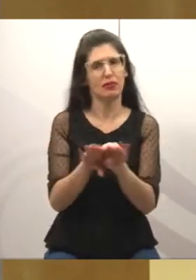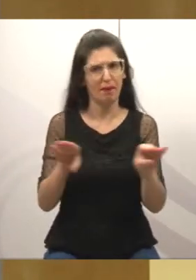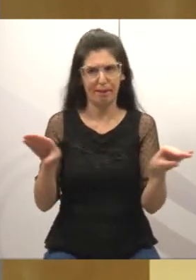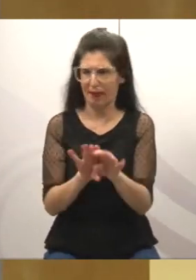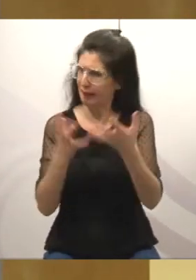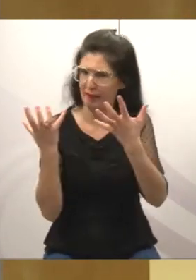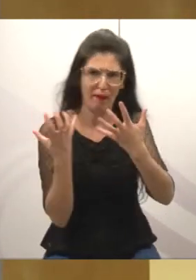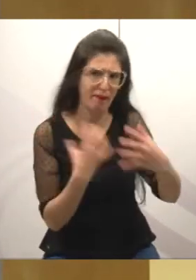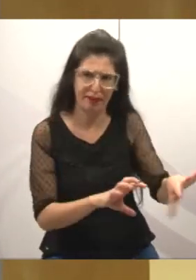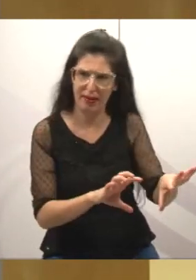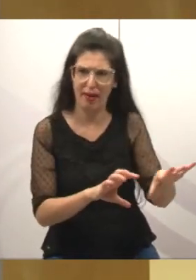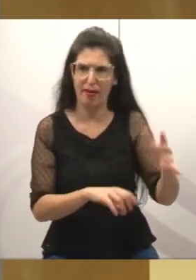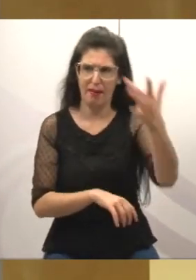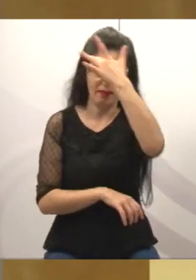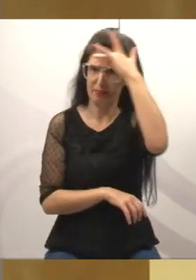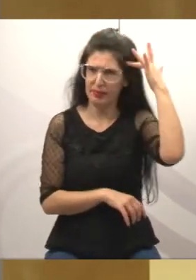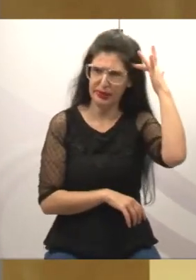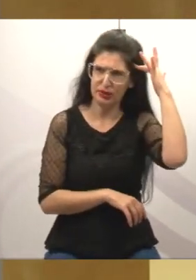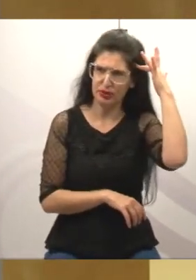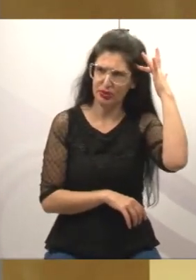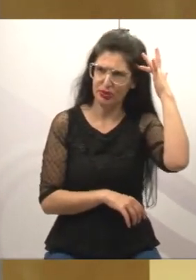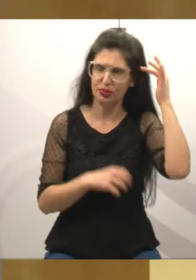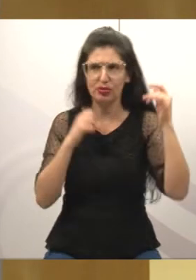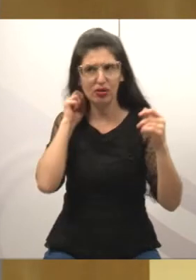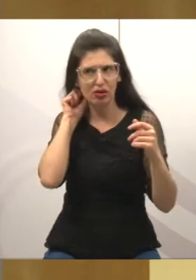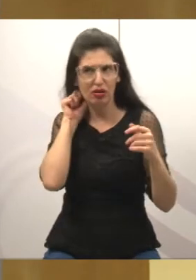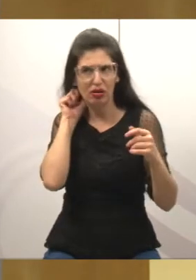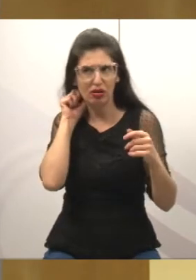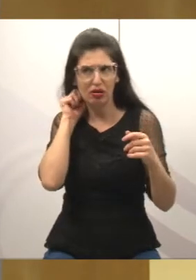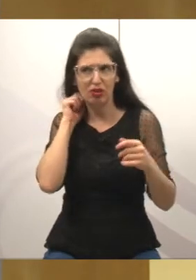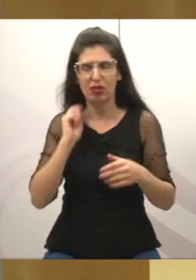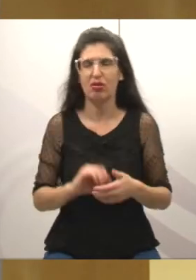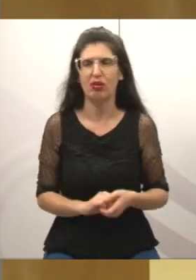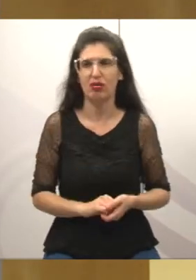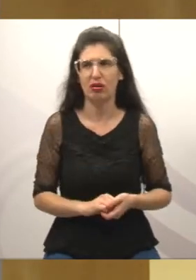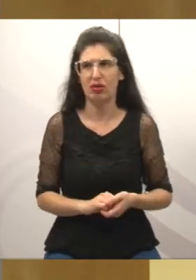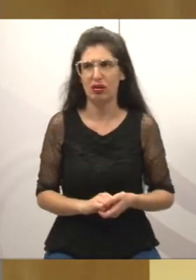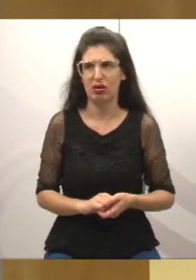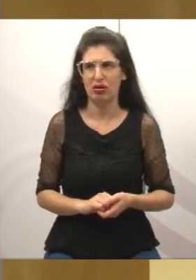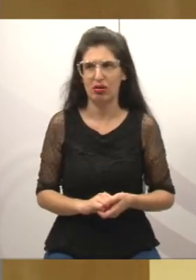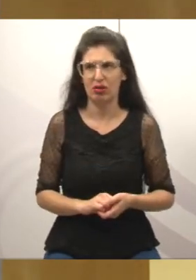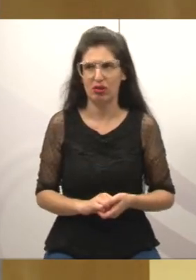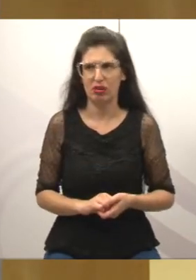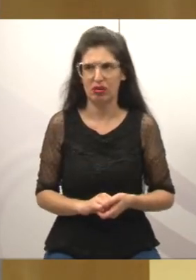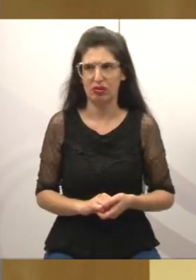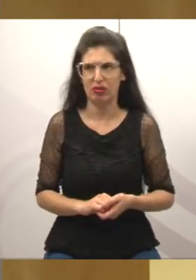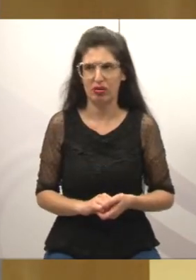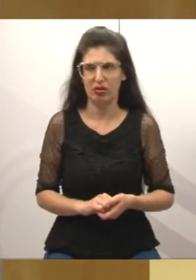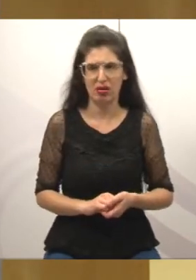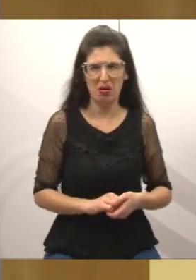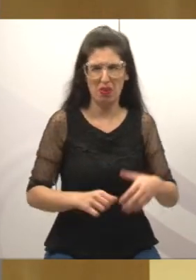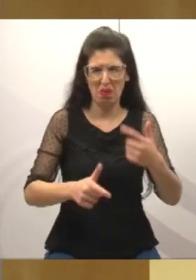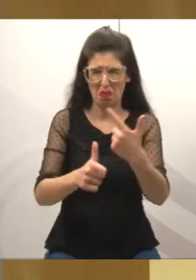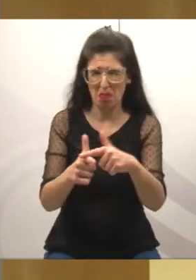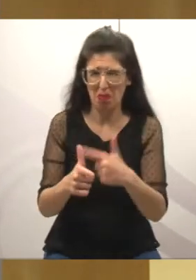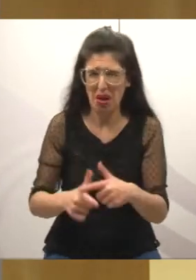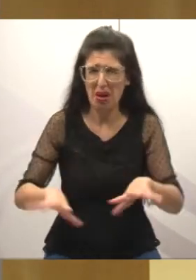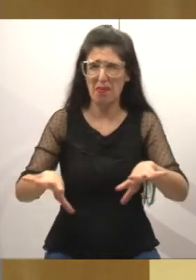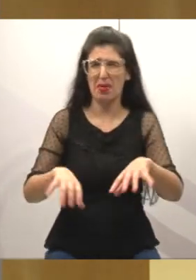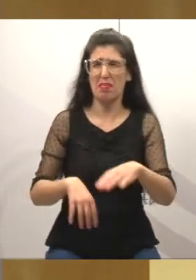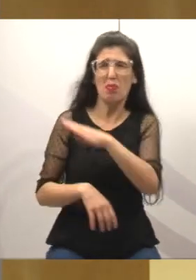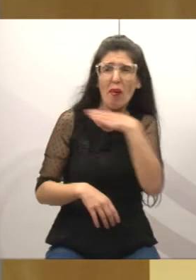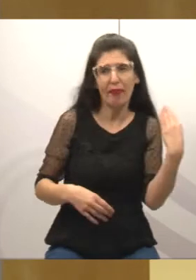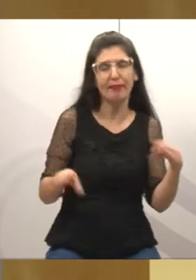venham a sofrer a sua saúde por conta do câncer de mama. E a gente sabe